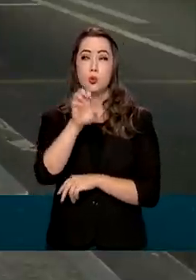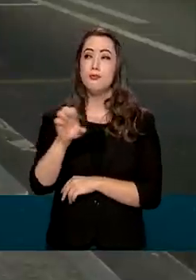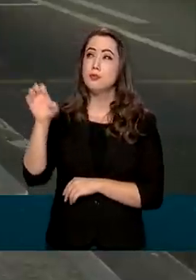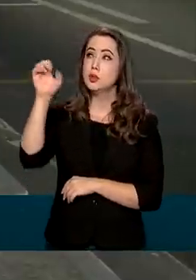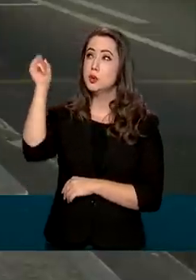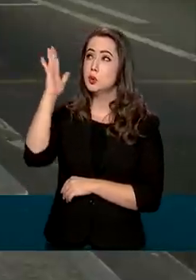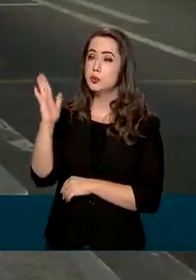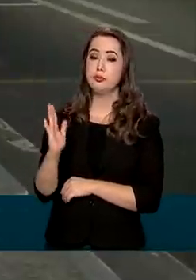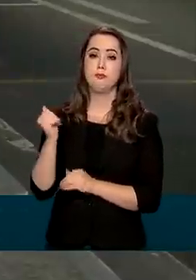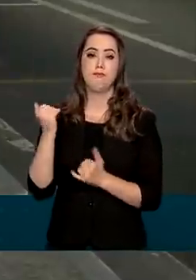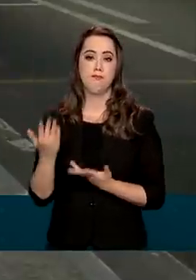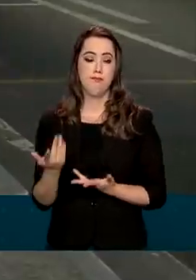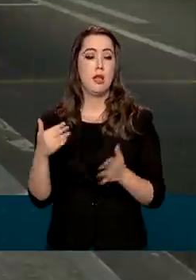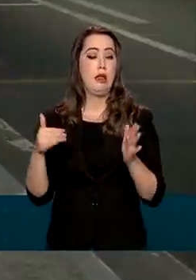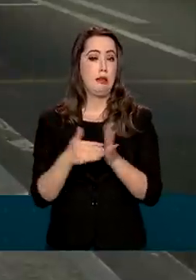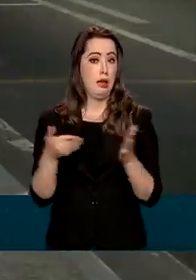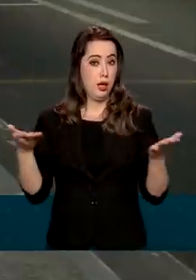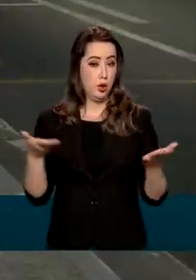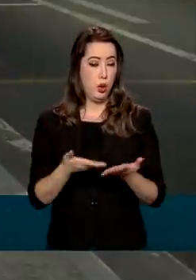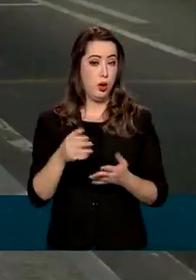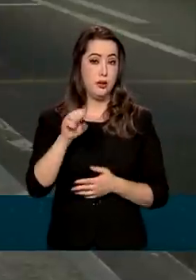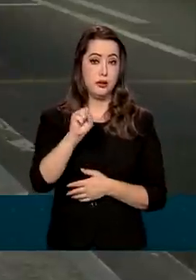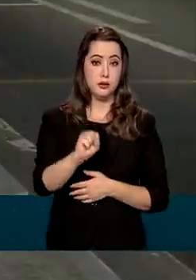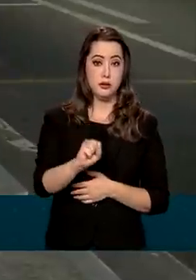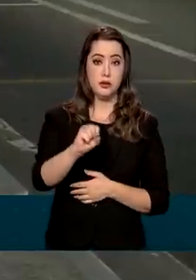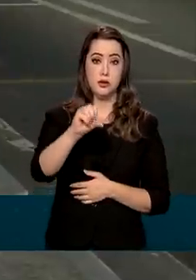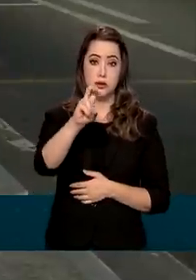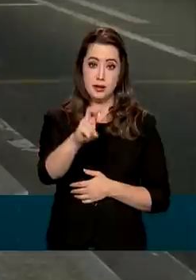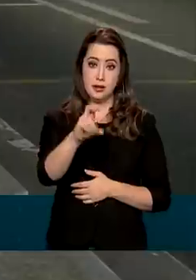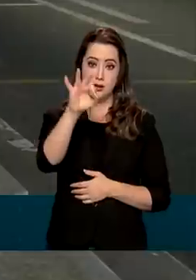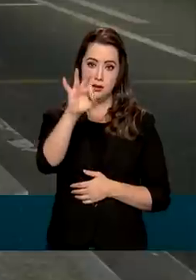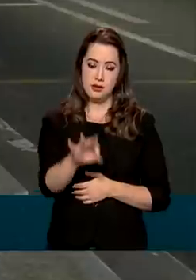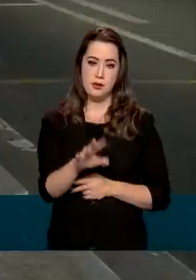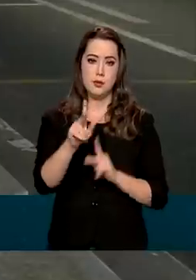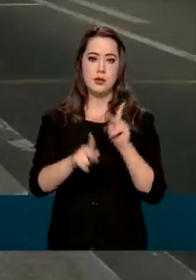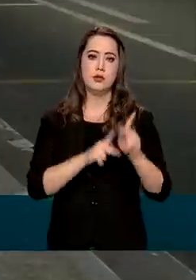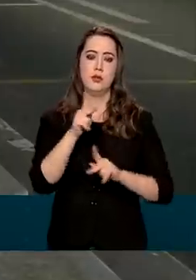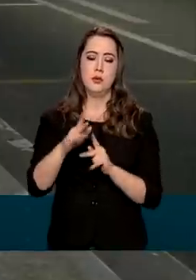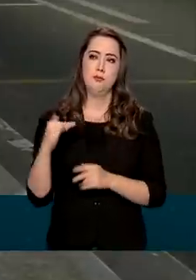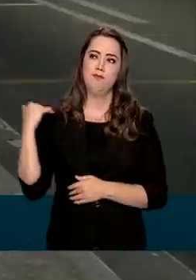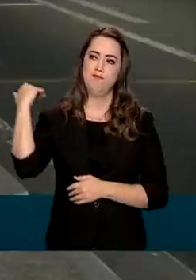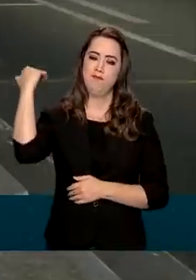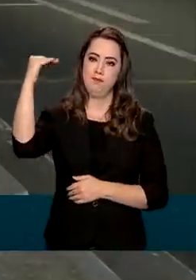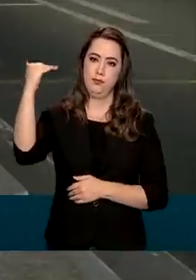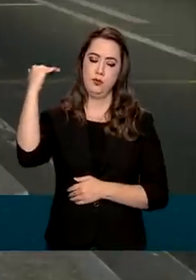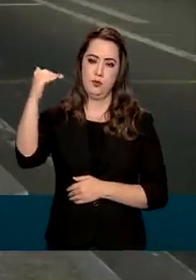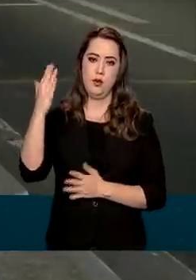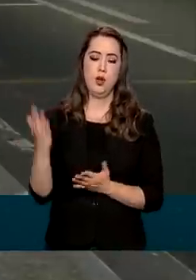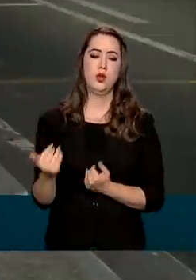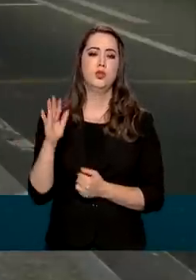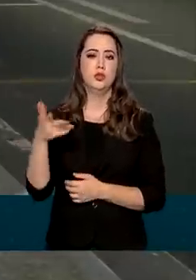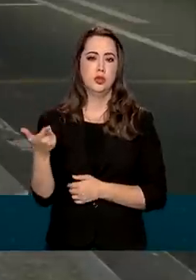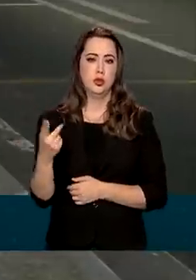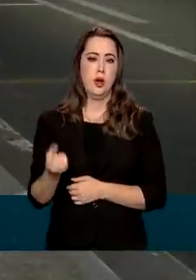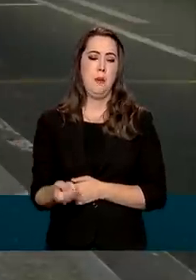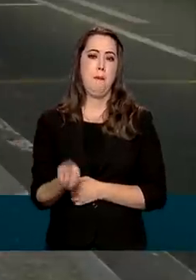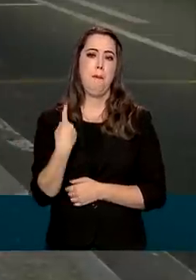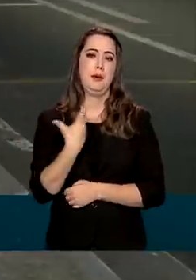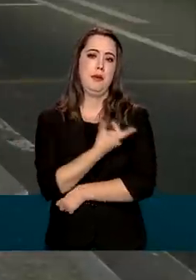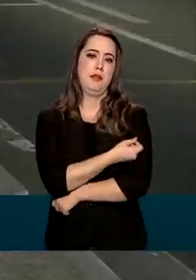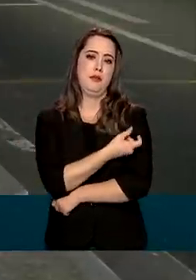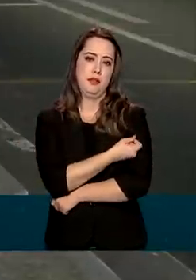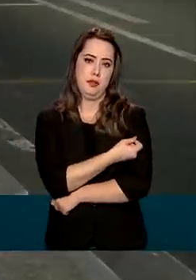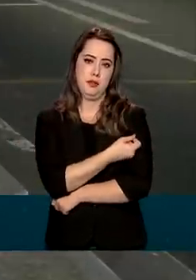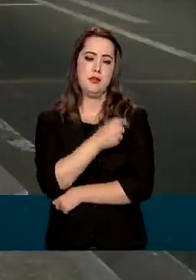regiões do país. Até agora, 85% da população adulta do país já recebeu pelo menos a primeira